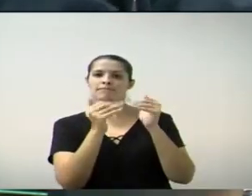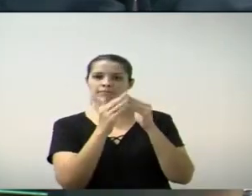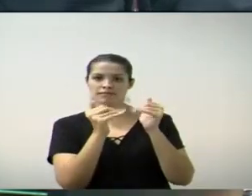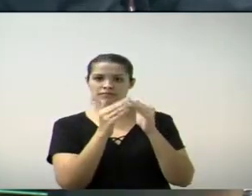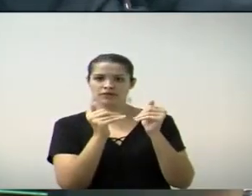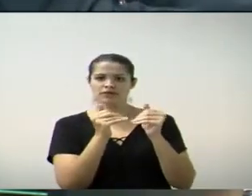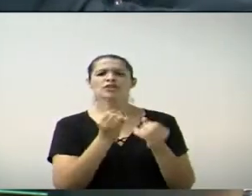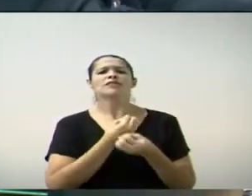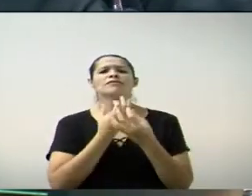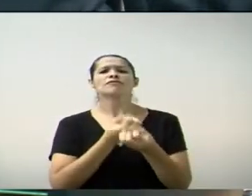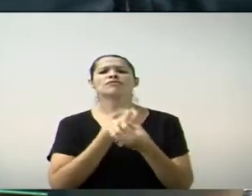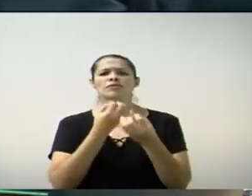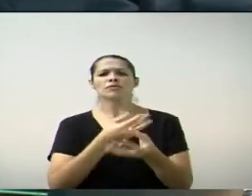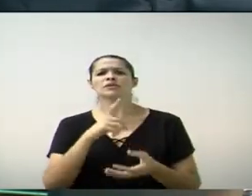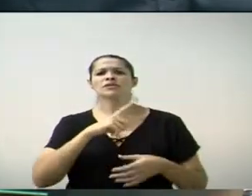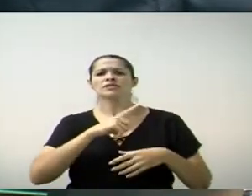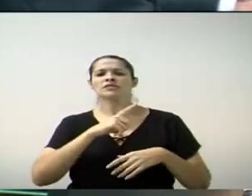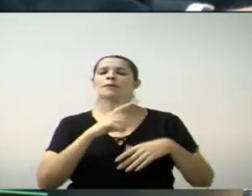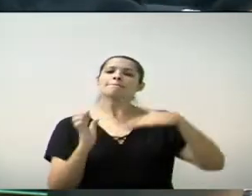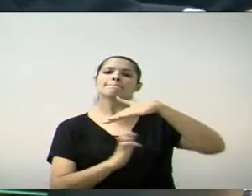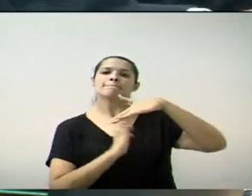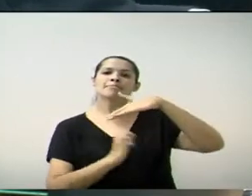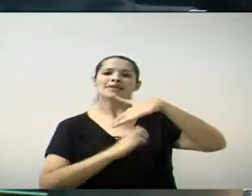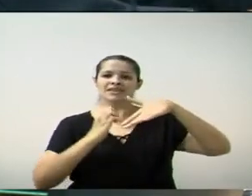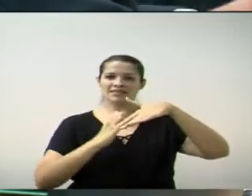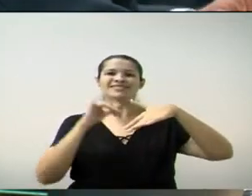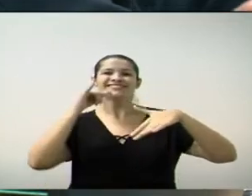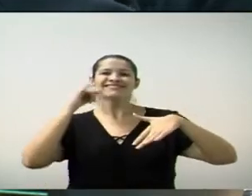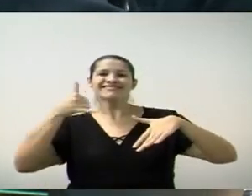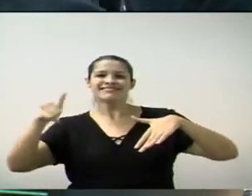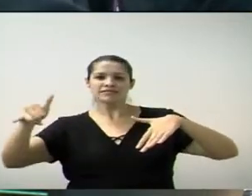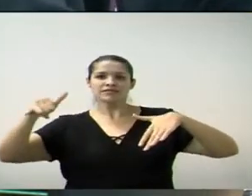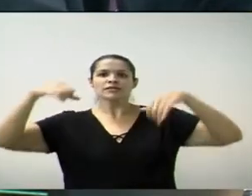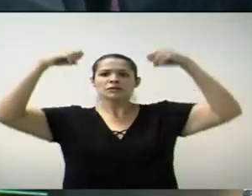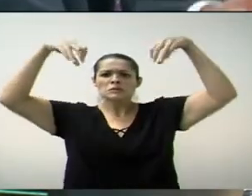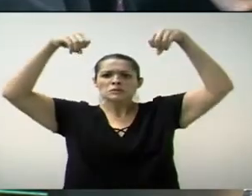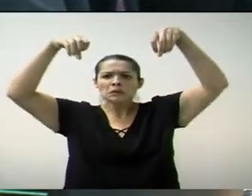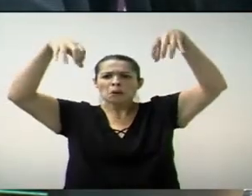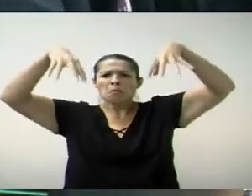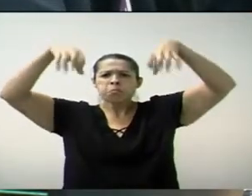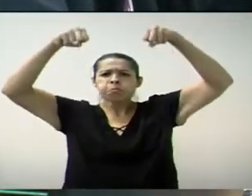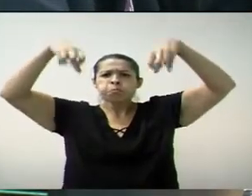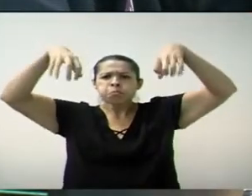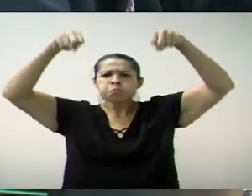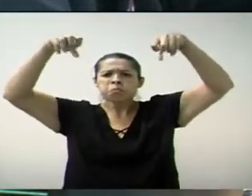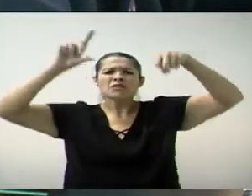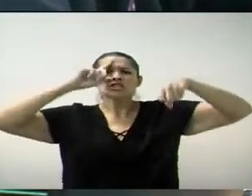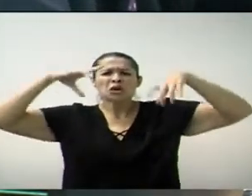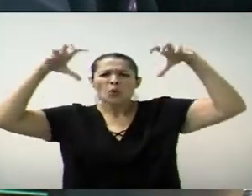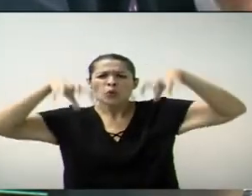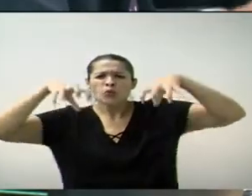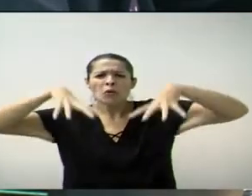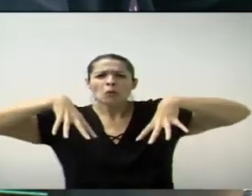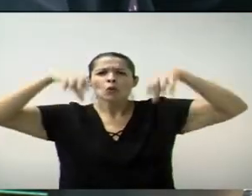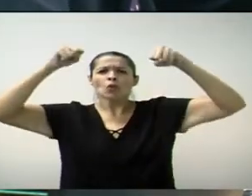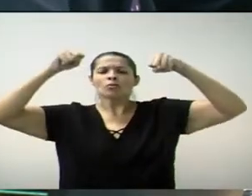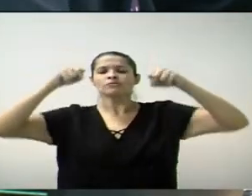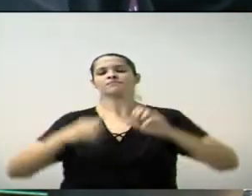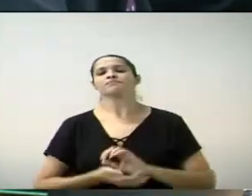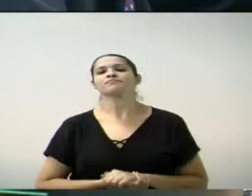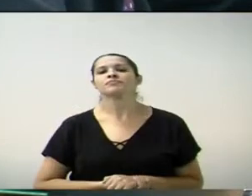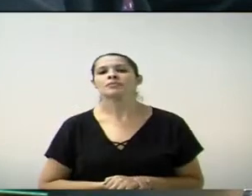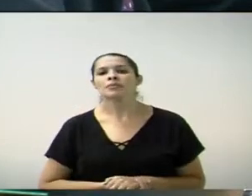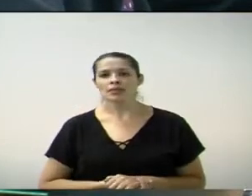informações sobre a constante queda de energia no residencial Pazete, principalmente em dias chuvosos. De número